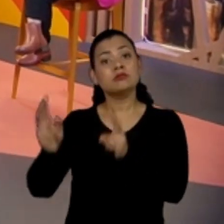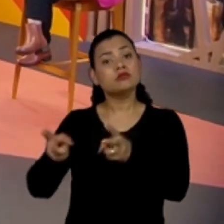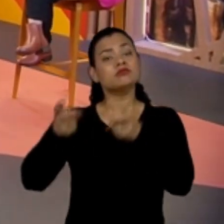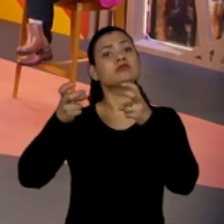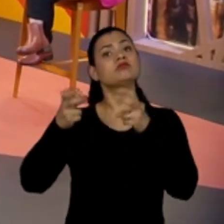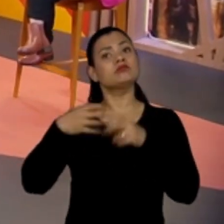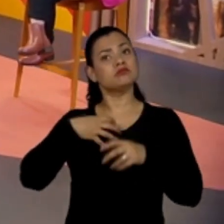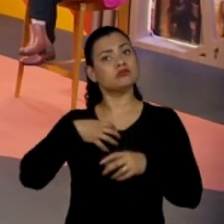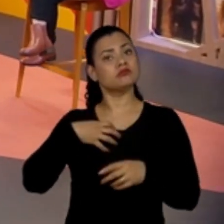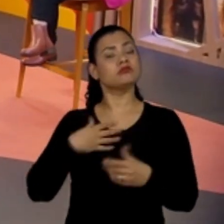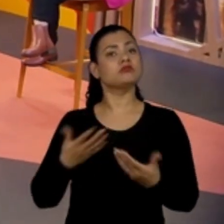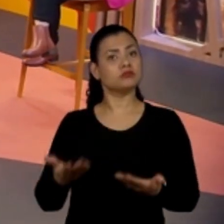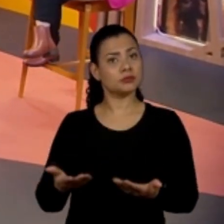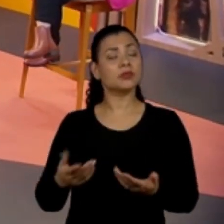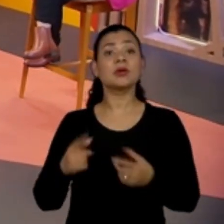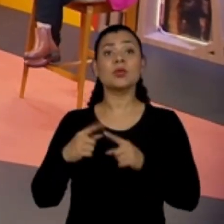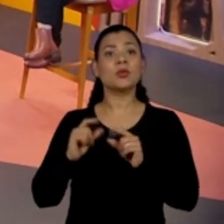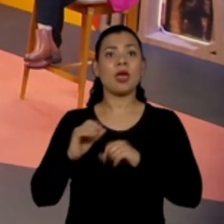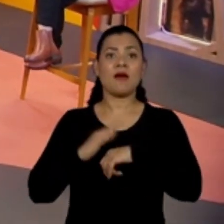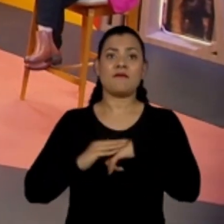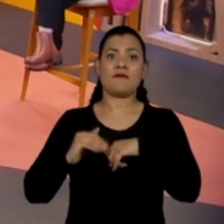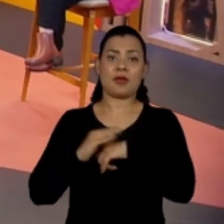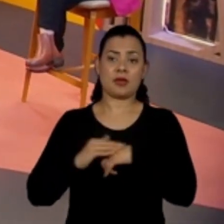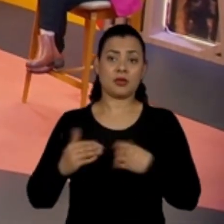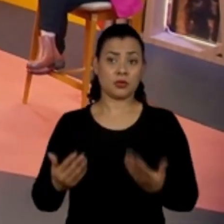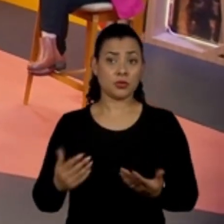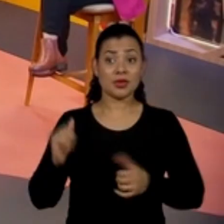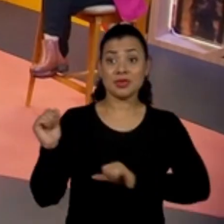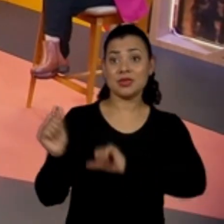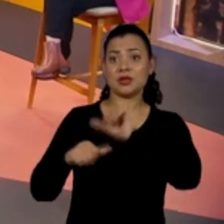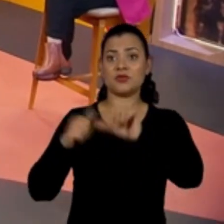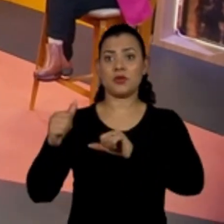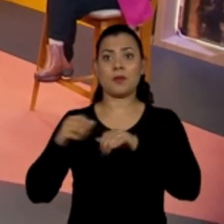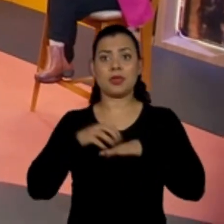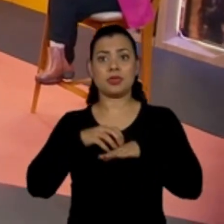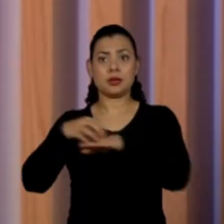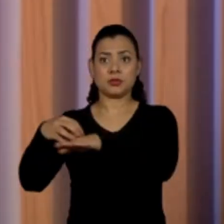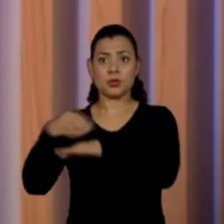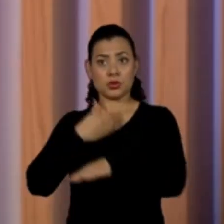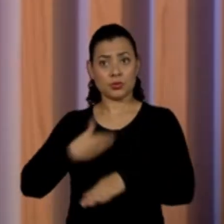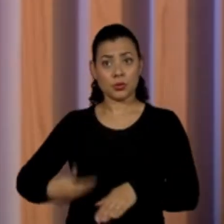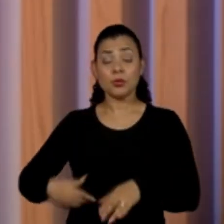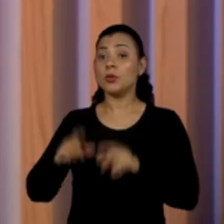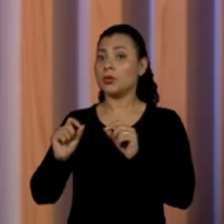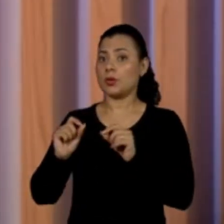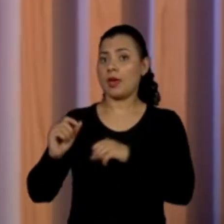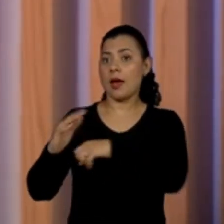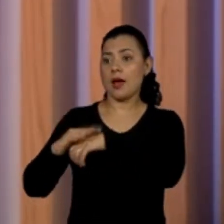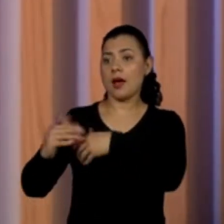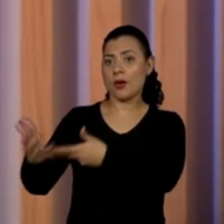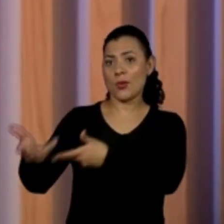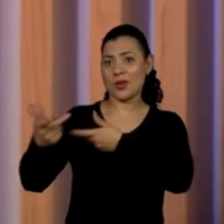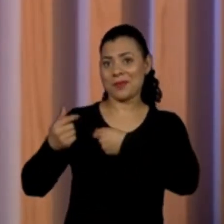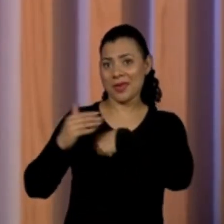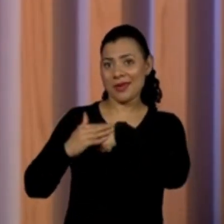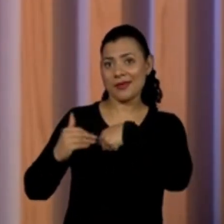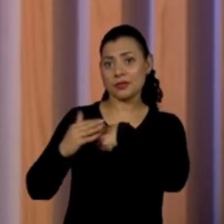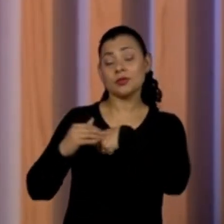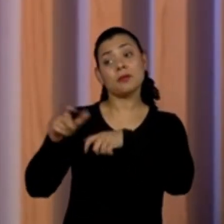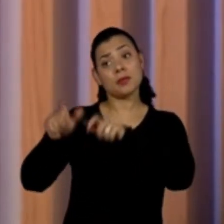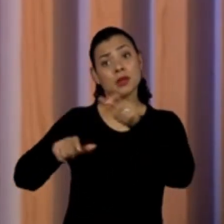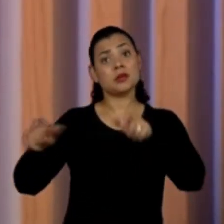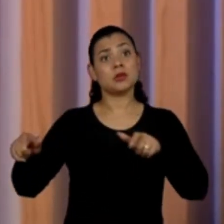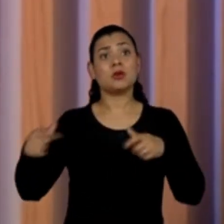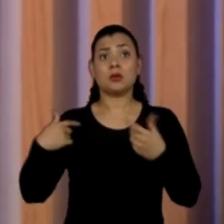essa dimensão do impacto do afeto, transformar o transporte público também numa plataforma de acolhimento para essa população que,